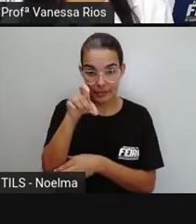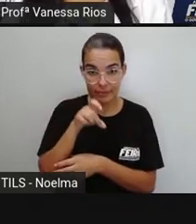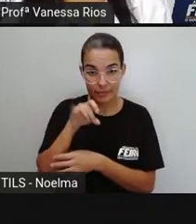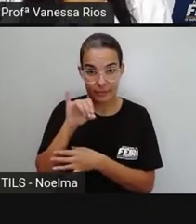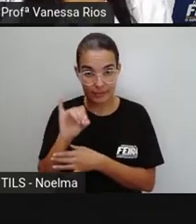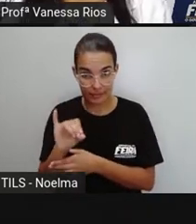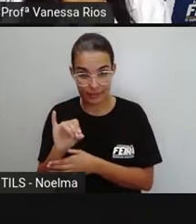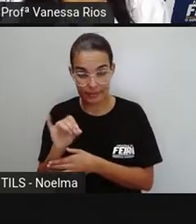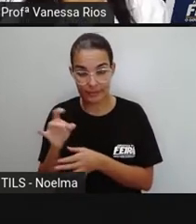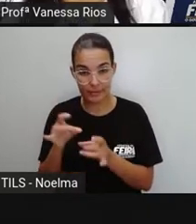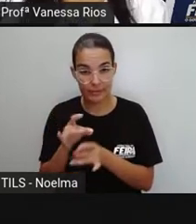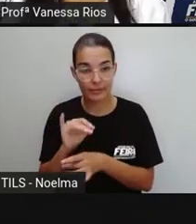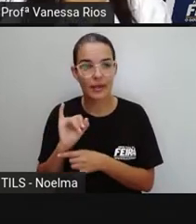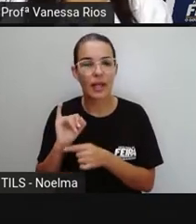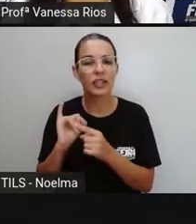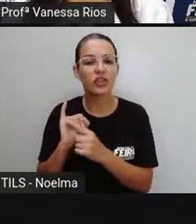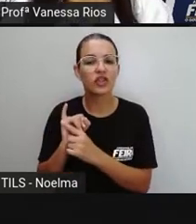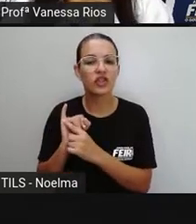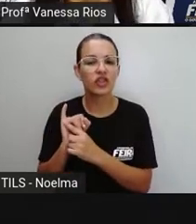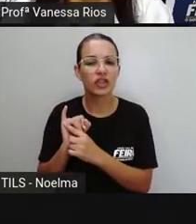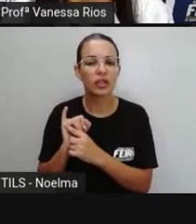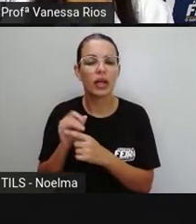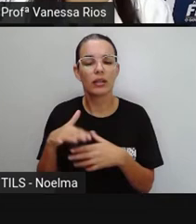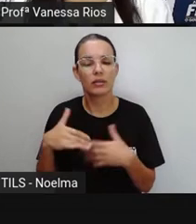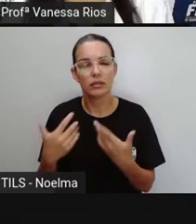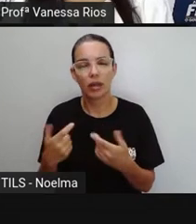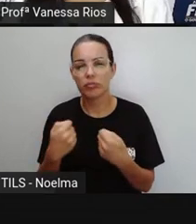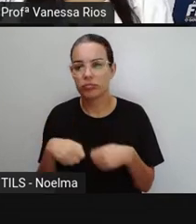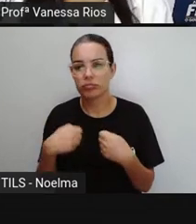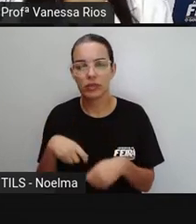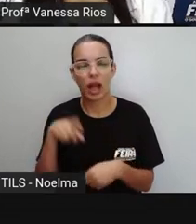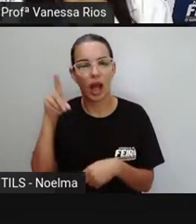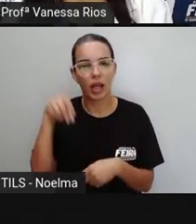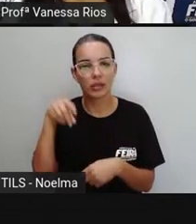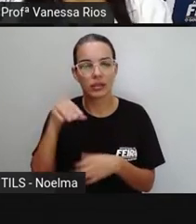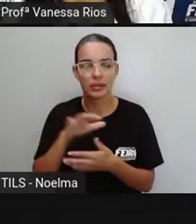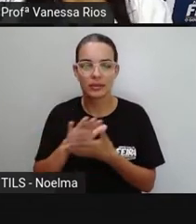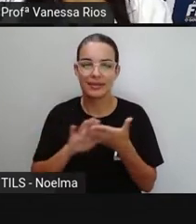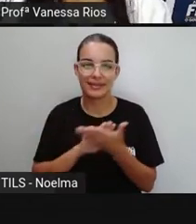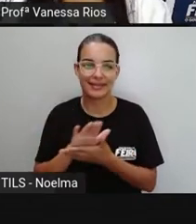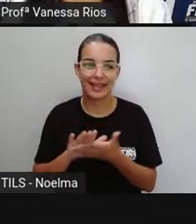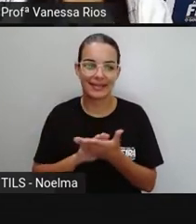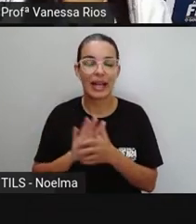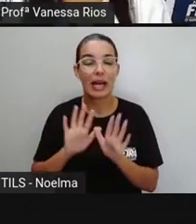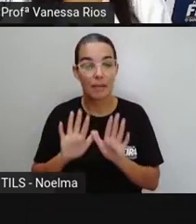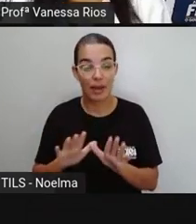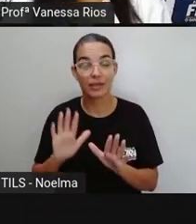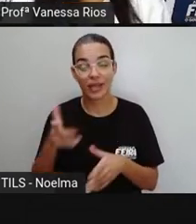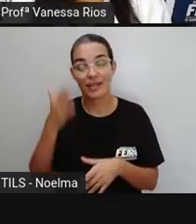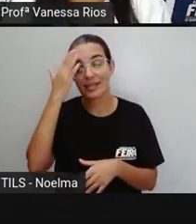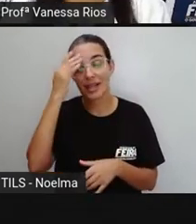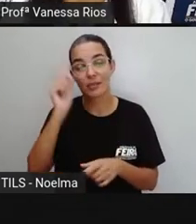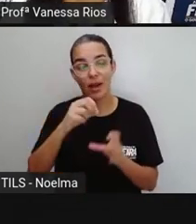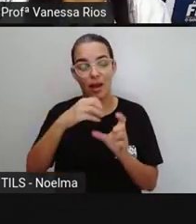receber acento. Abacaxi. Então, a gente já identifica aí como oxítona que não recebe,